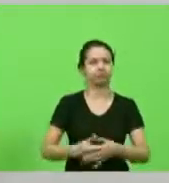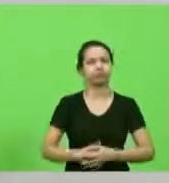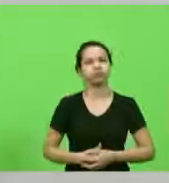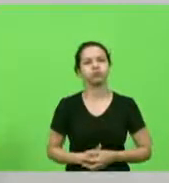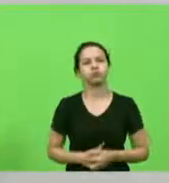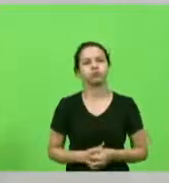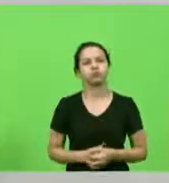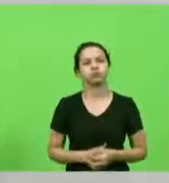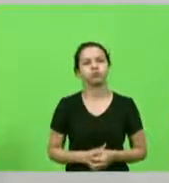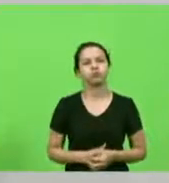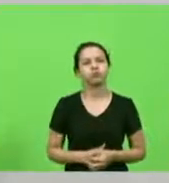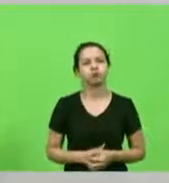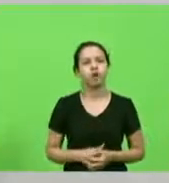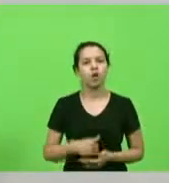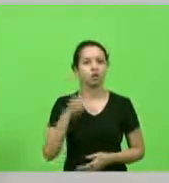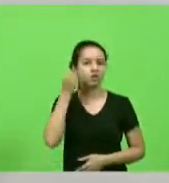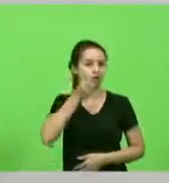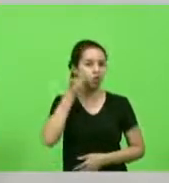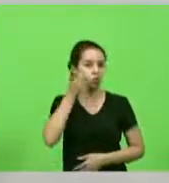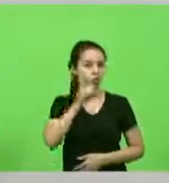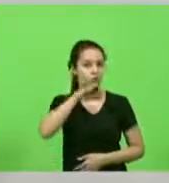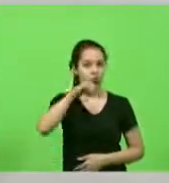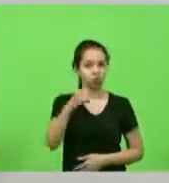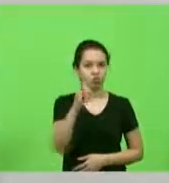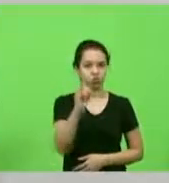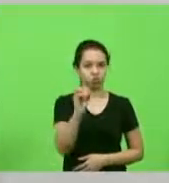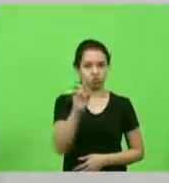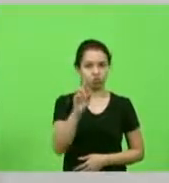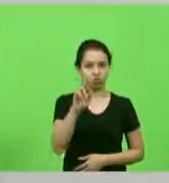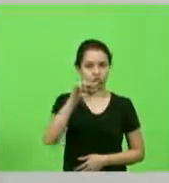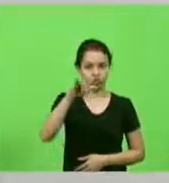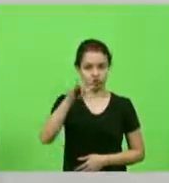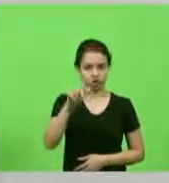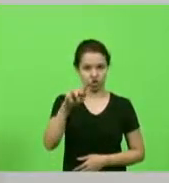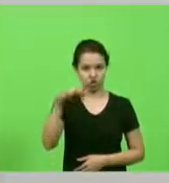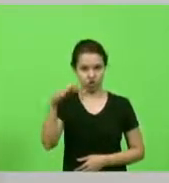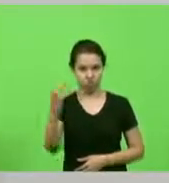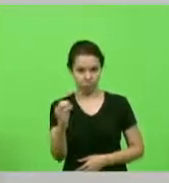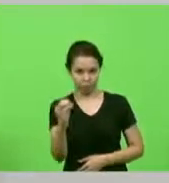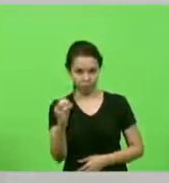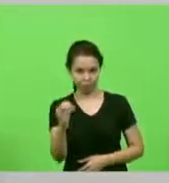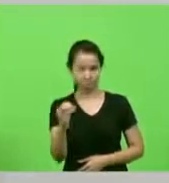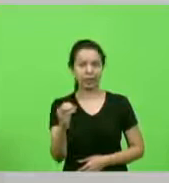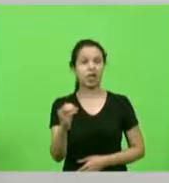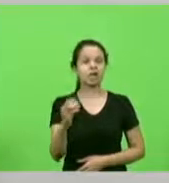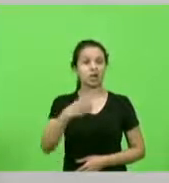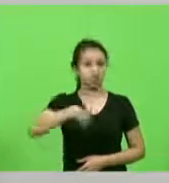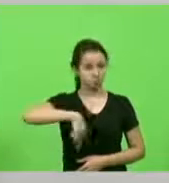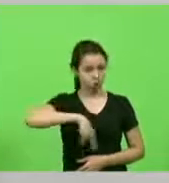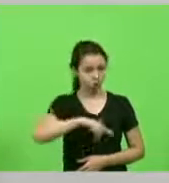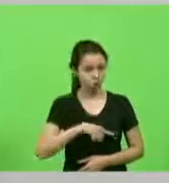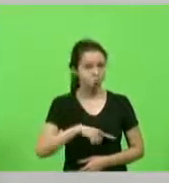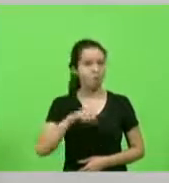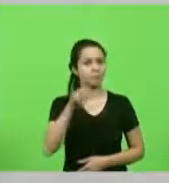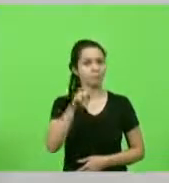o senador Jorginho Mello nós do PL estaremos